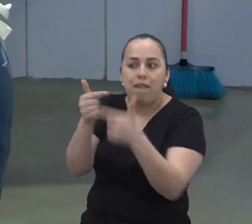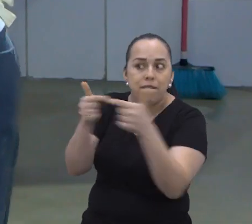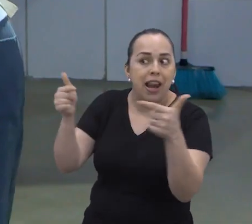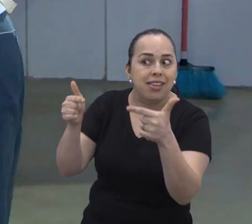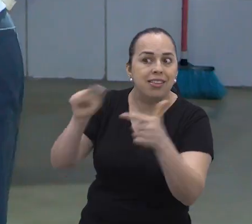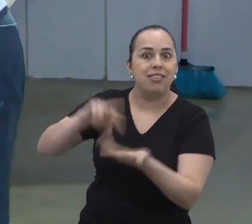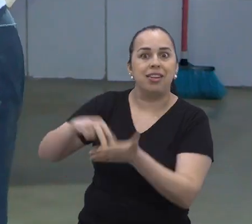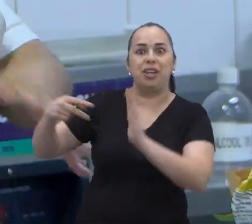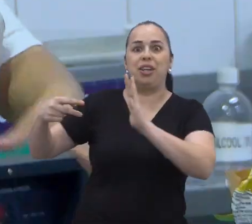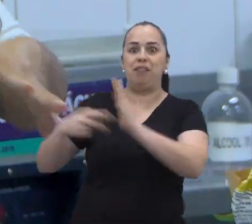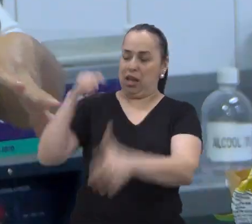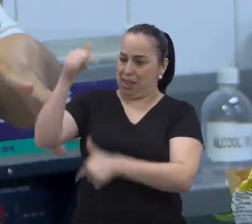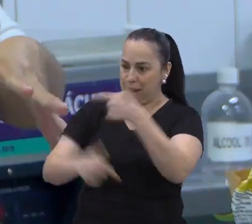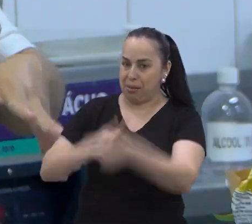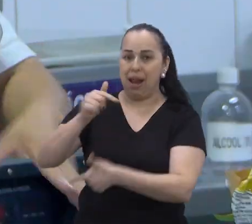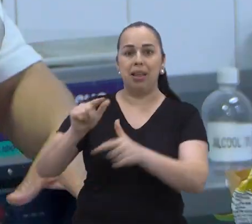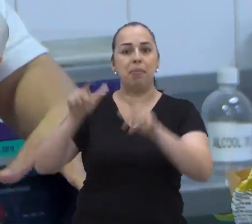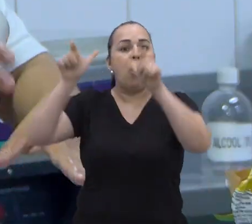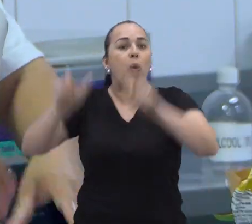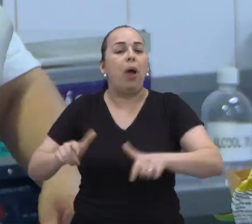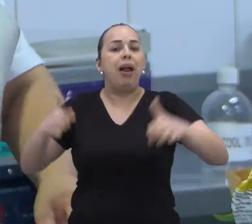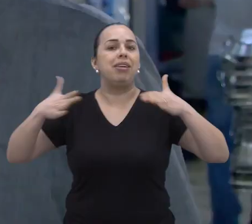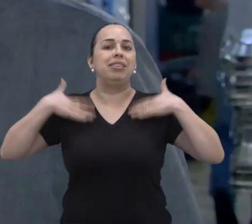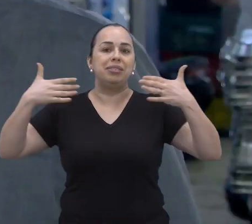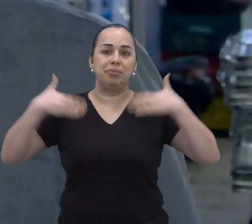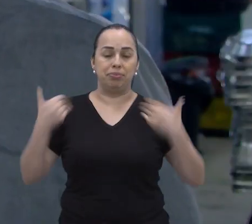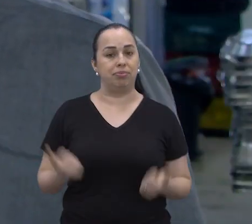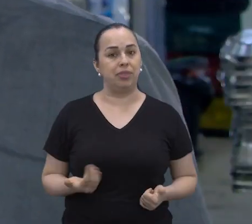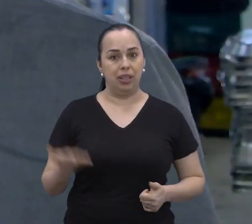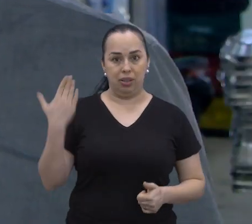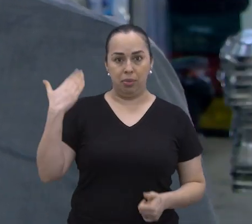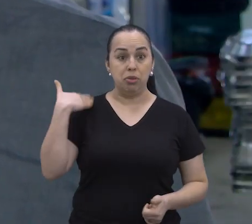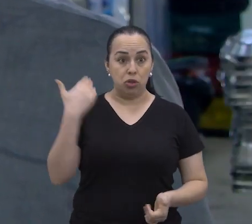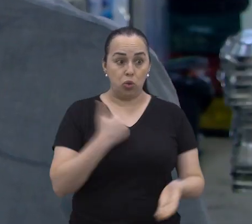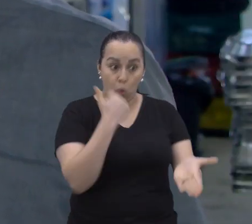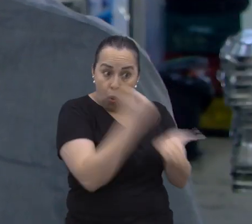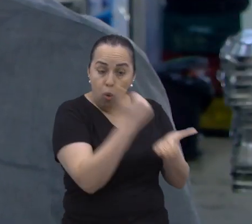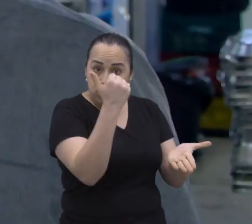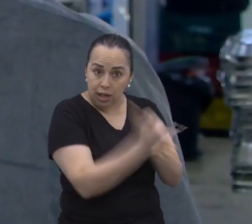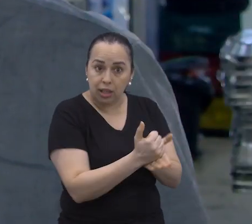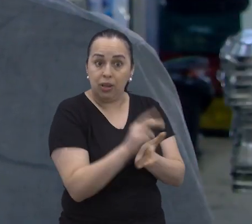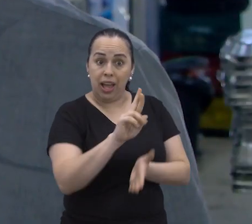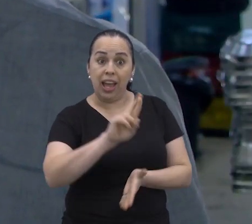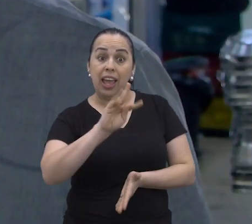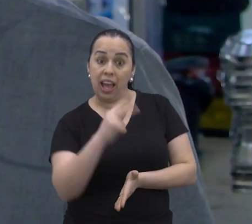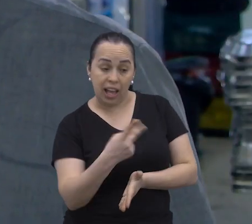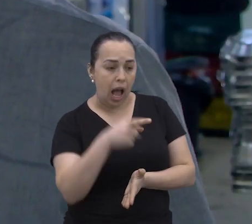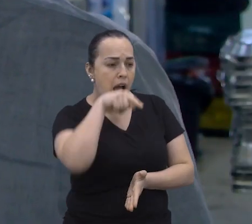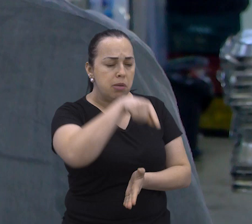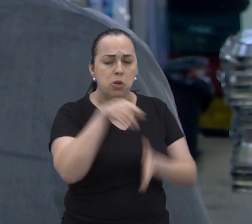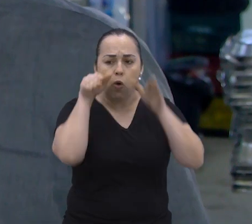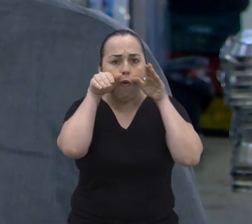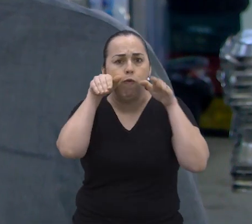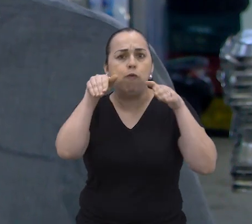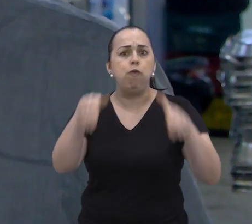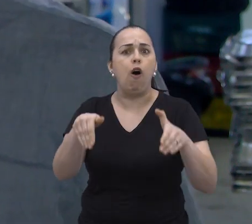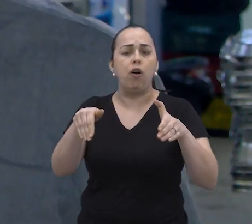maior rendimento e um ambiente mais alegre. E a gente recentemente, inclusive, contratou uma profissional de RH